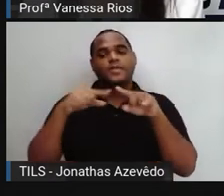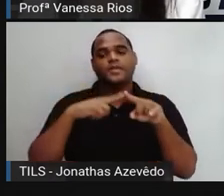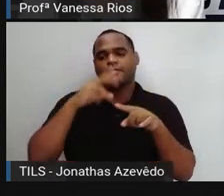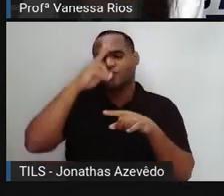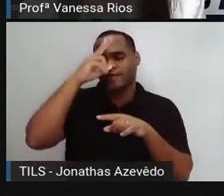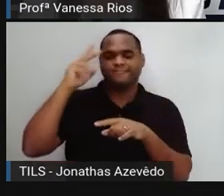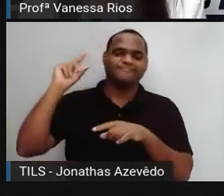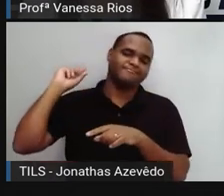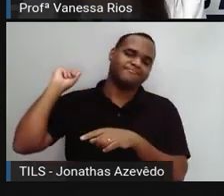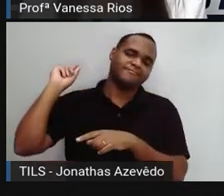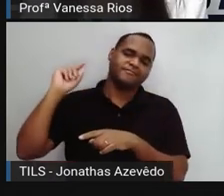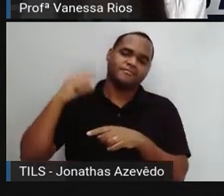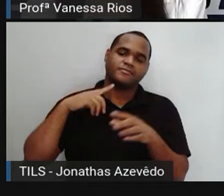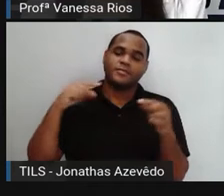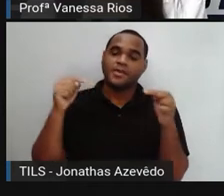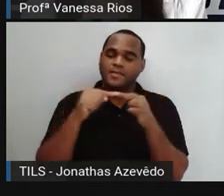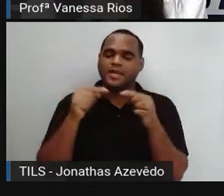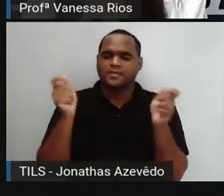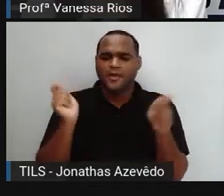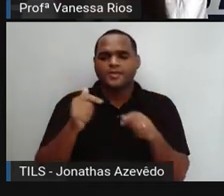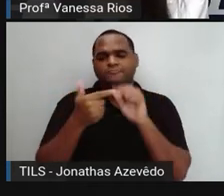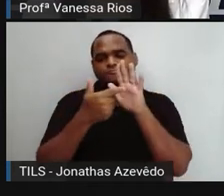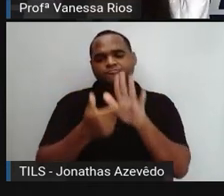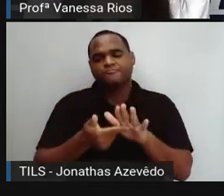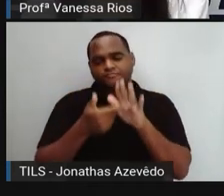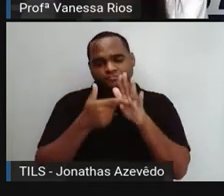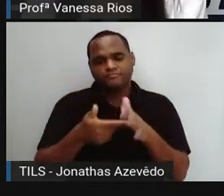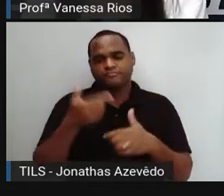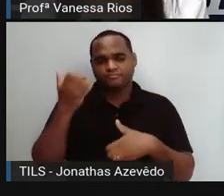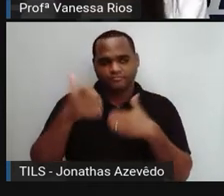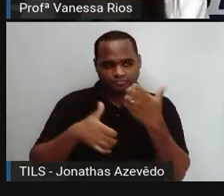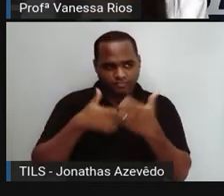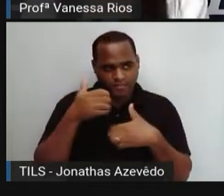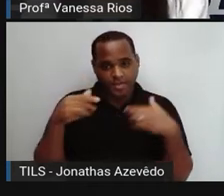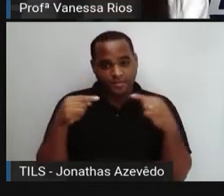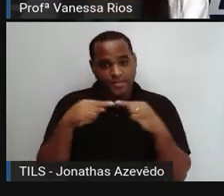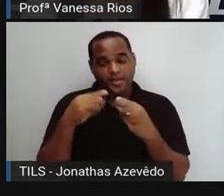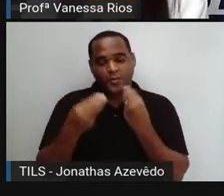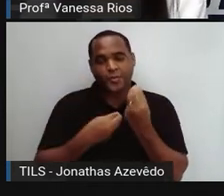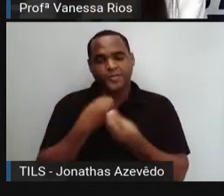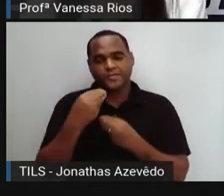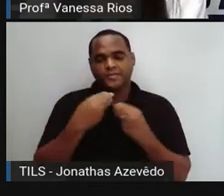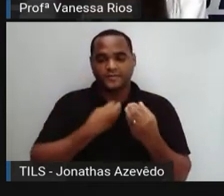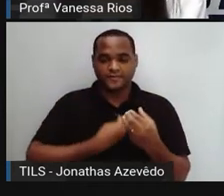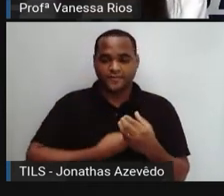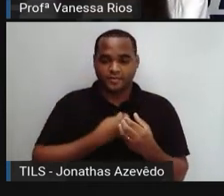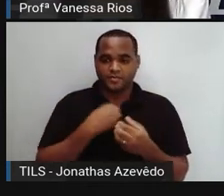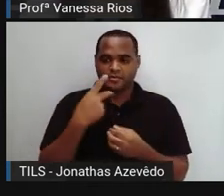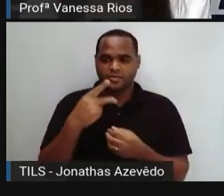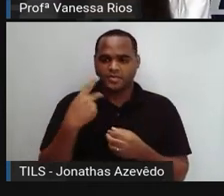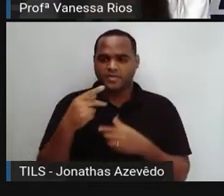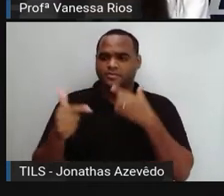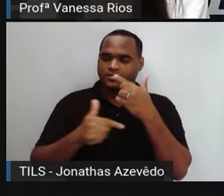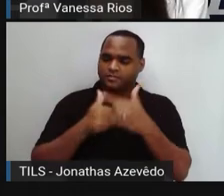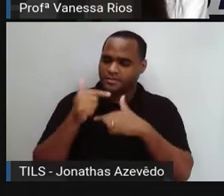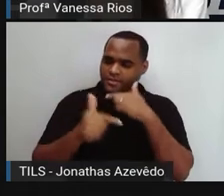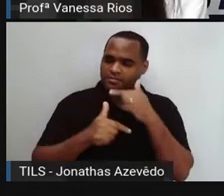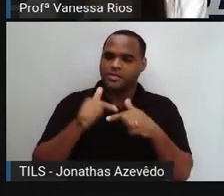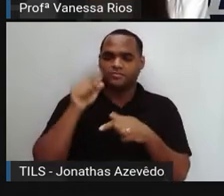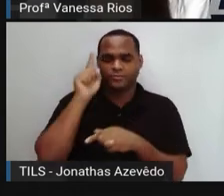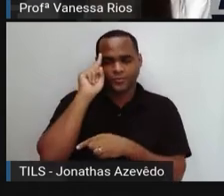histórico, inclusive para tratar e para expressar a forma de vida, as atividades